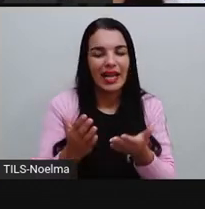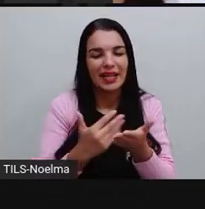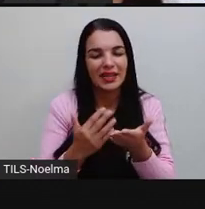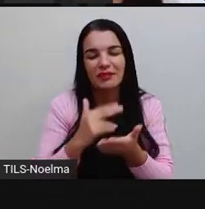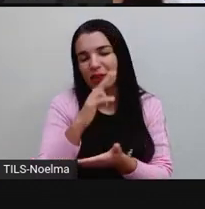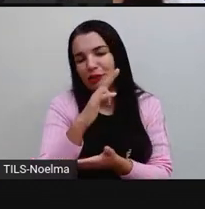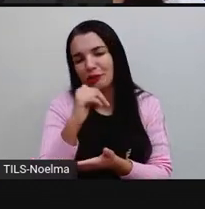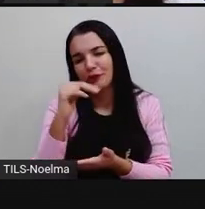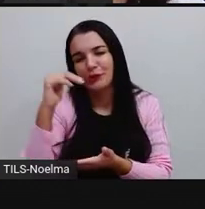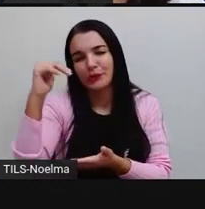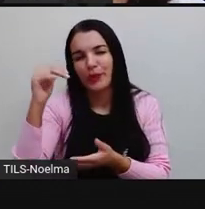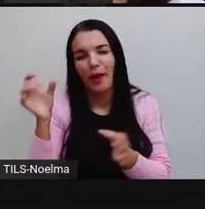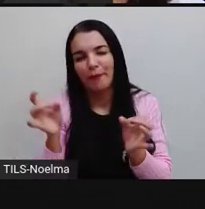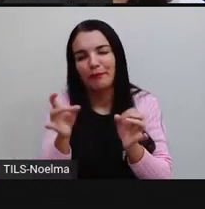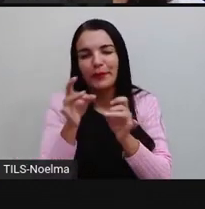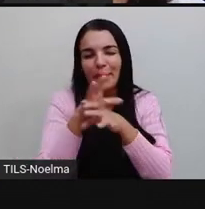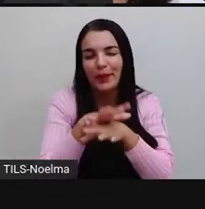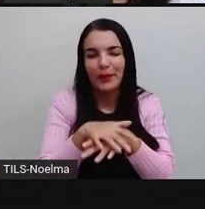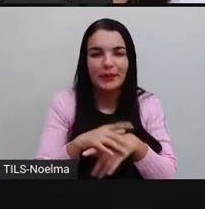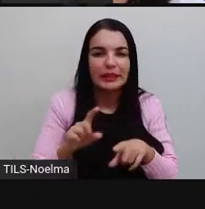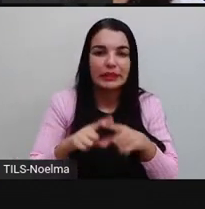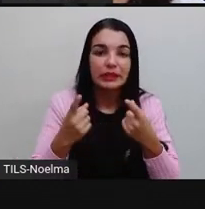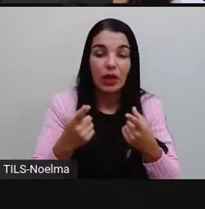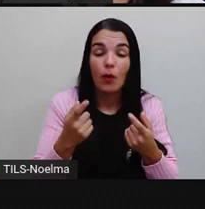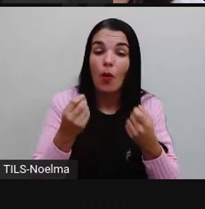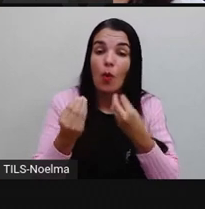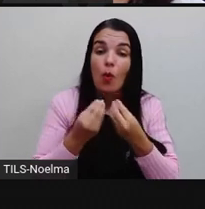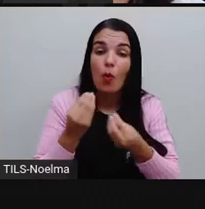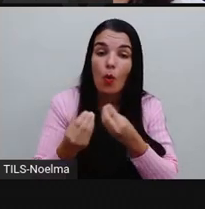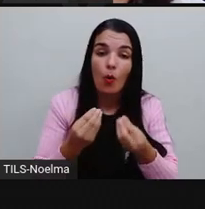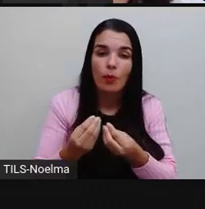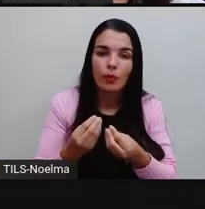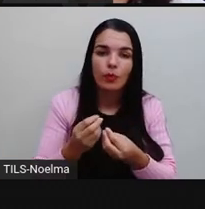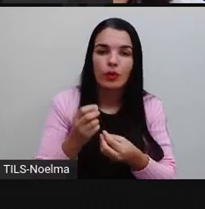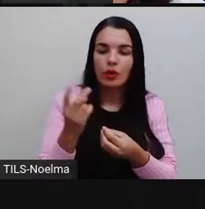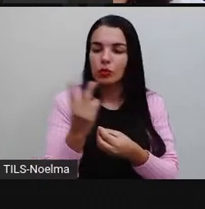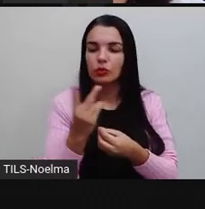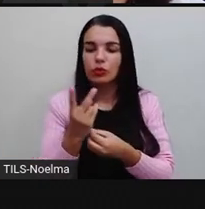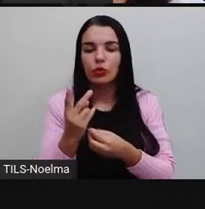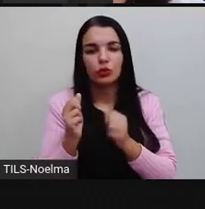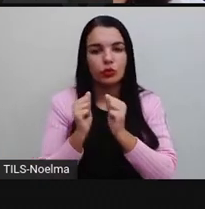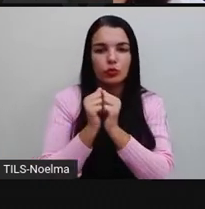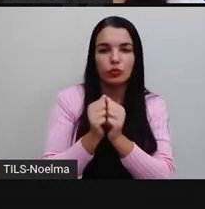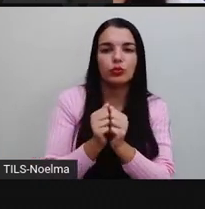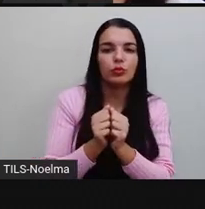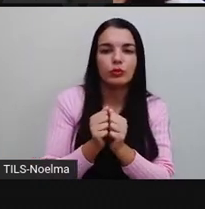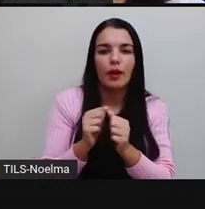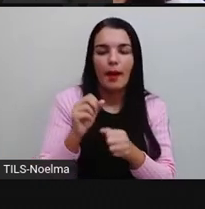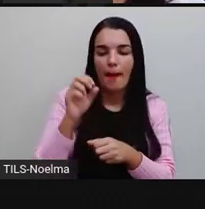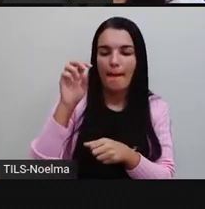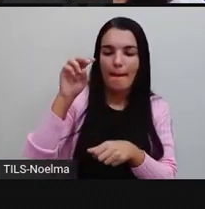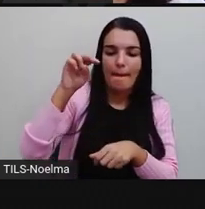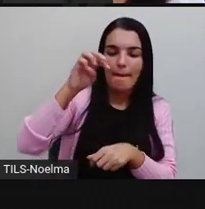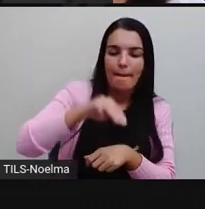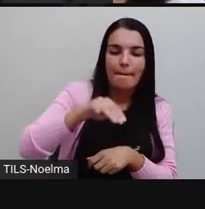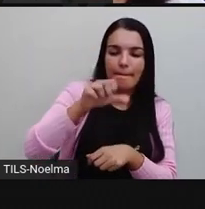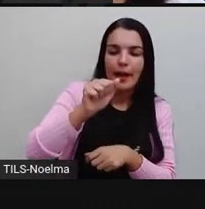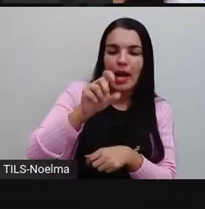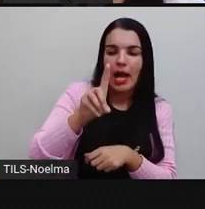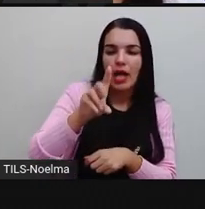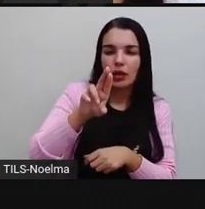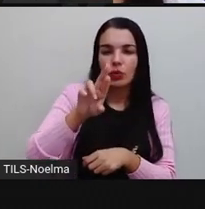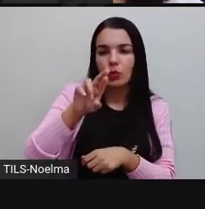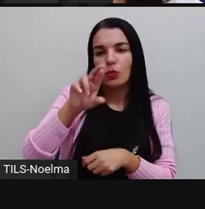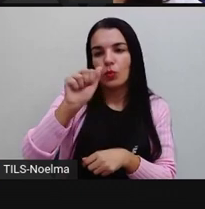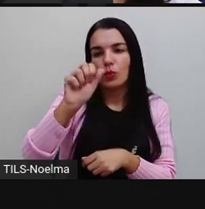né? Então, neste caso, nós não podemos dizer livros e pera maduras. Por quê? Porque livros não